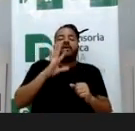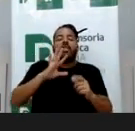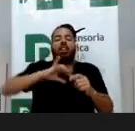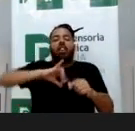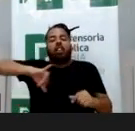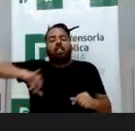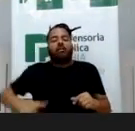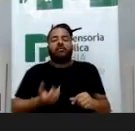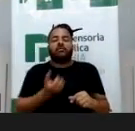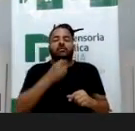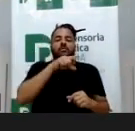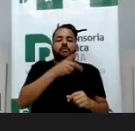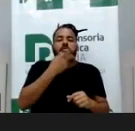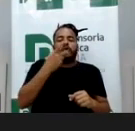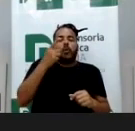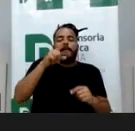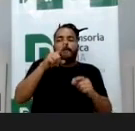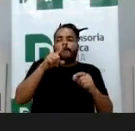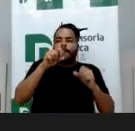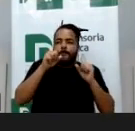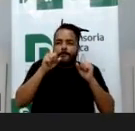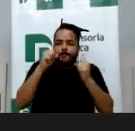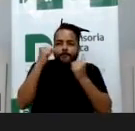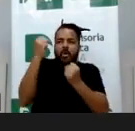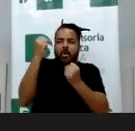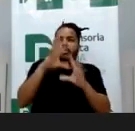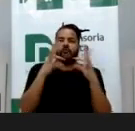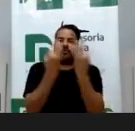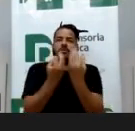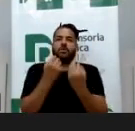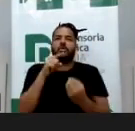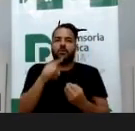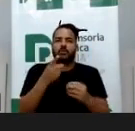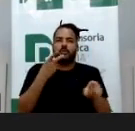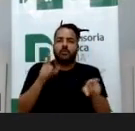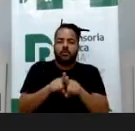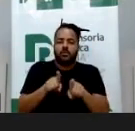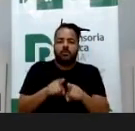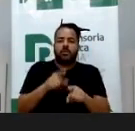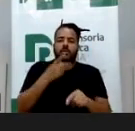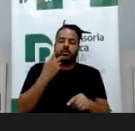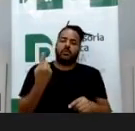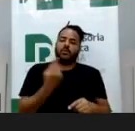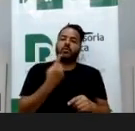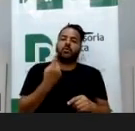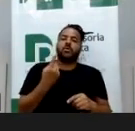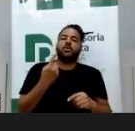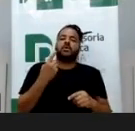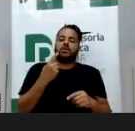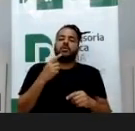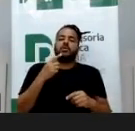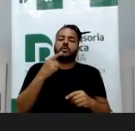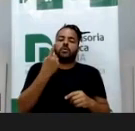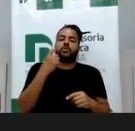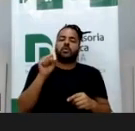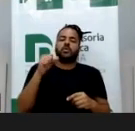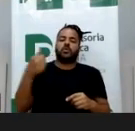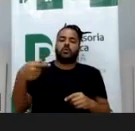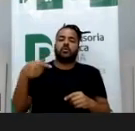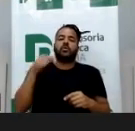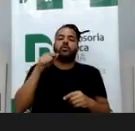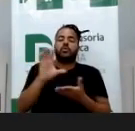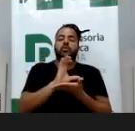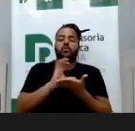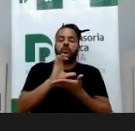familiar ao meu viso do ponto de vista técnico é ato ilícito ou objetivo inquadrável no artigo 187 do Código Civil.